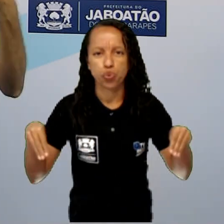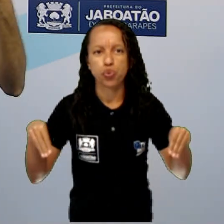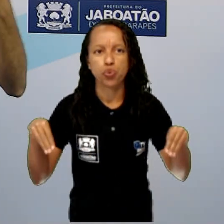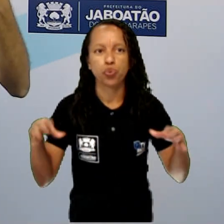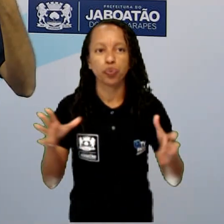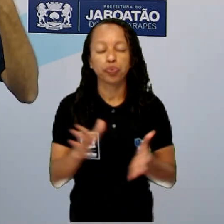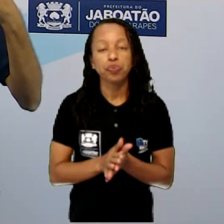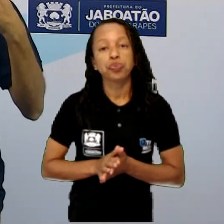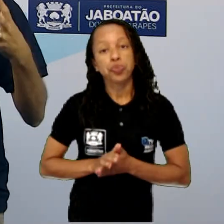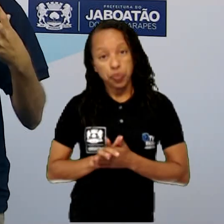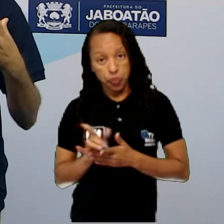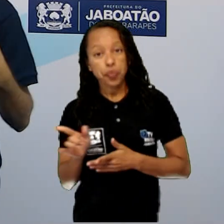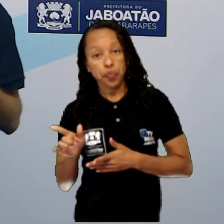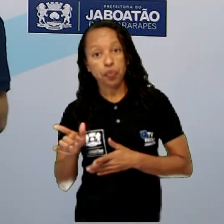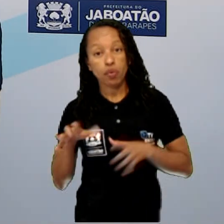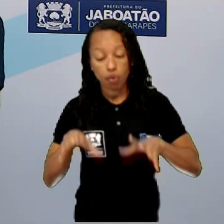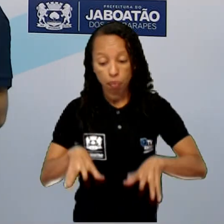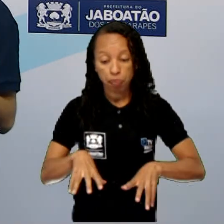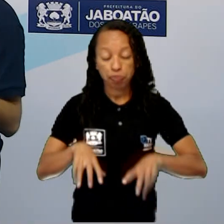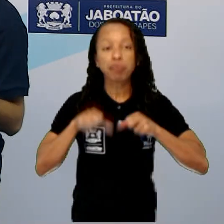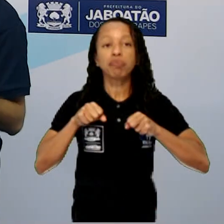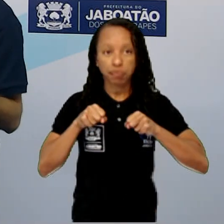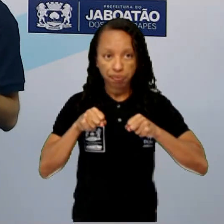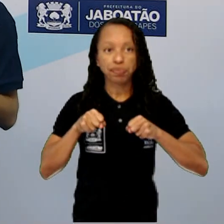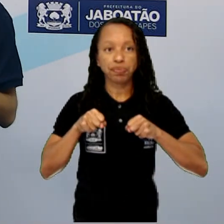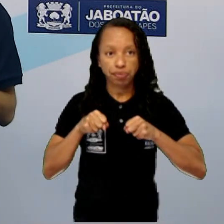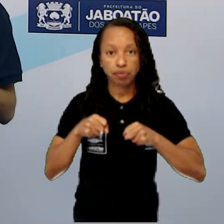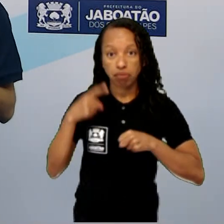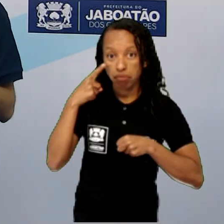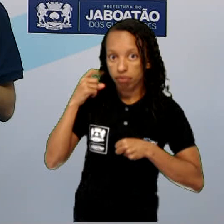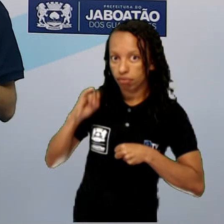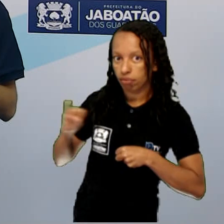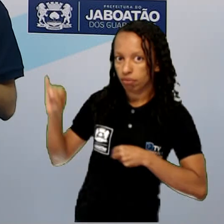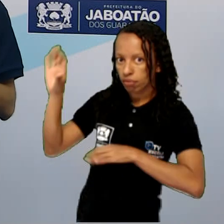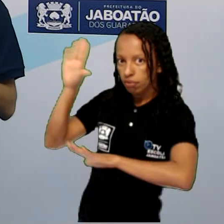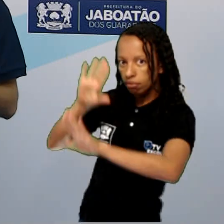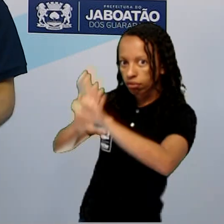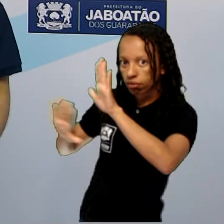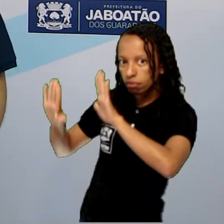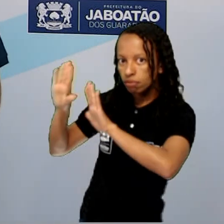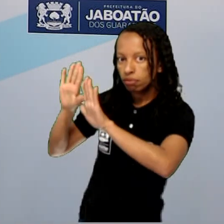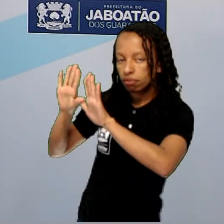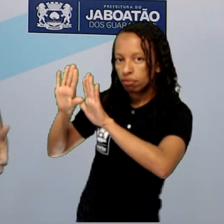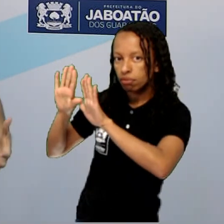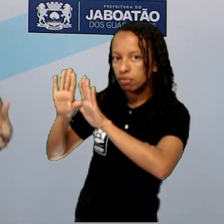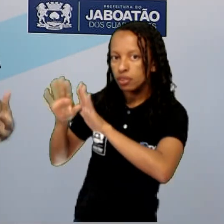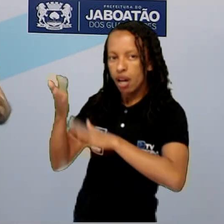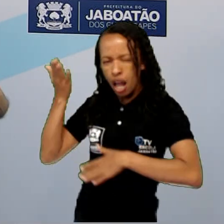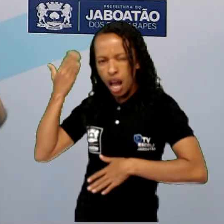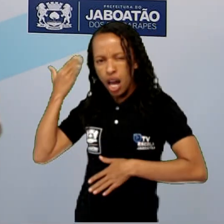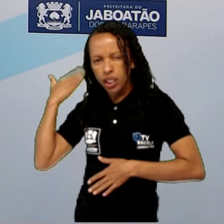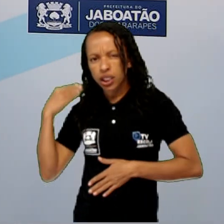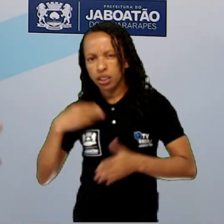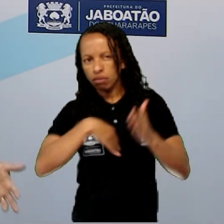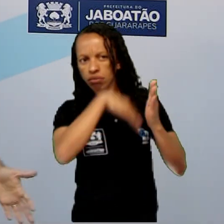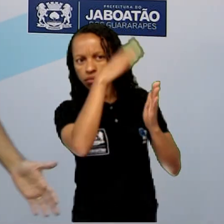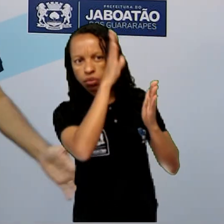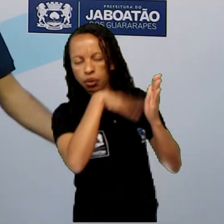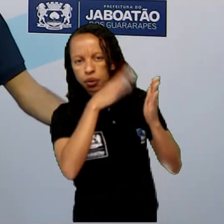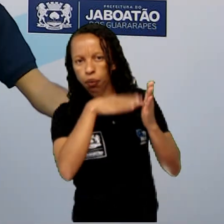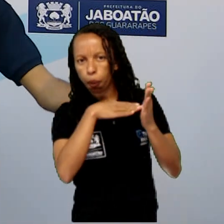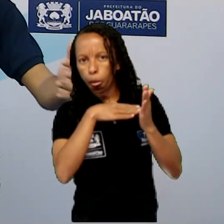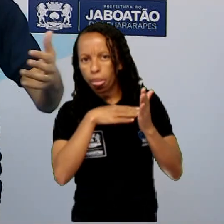eles pegaram essas terras, como a gente tá vendo na imagem aqui, a imagem antiga, né, uma pintura. Esses donatários, eles